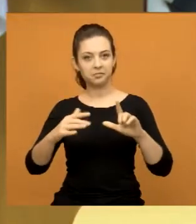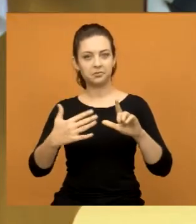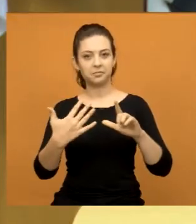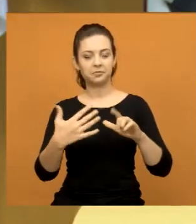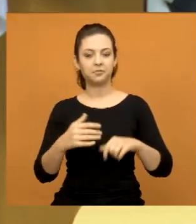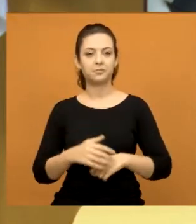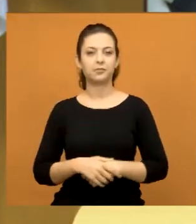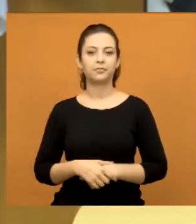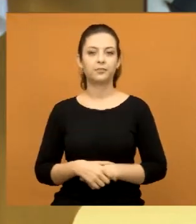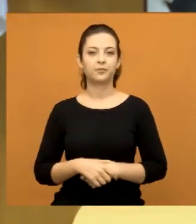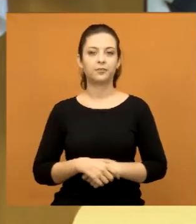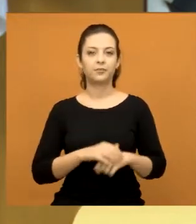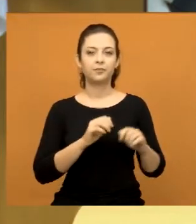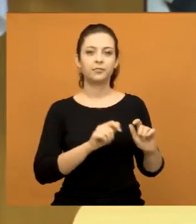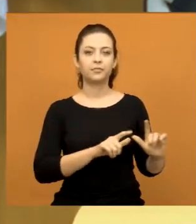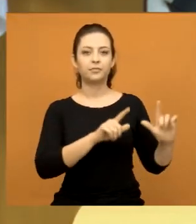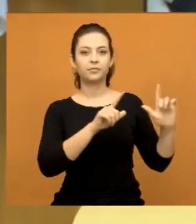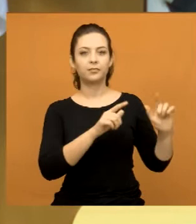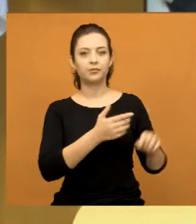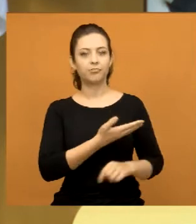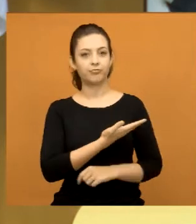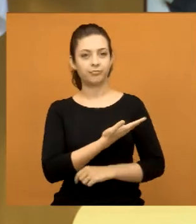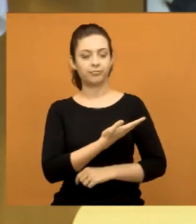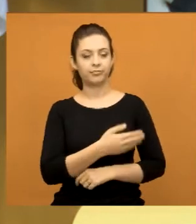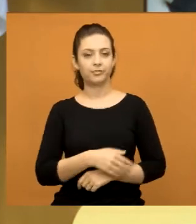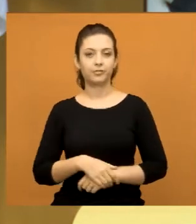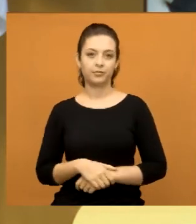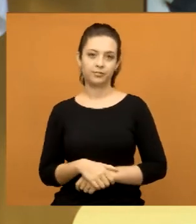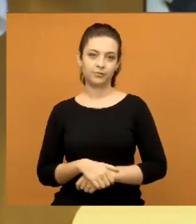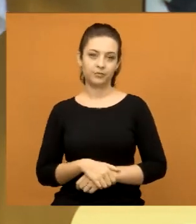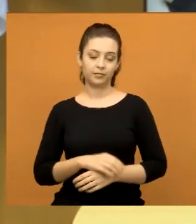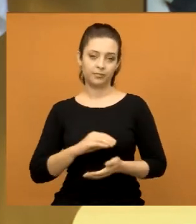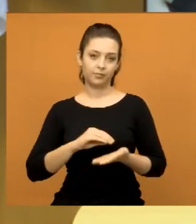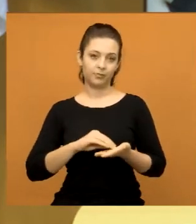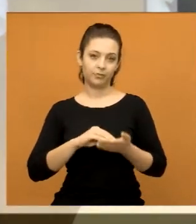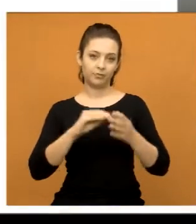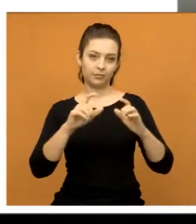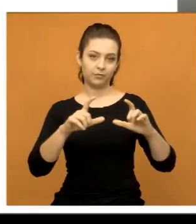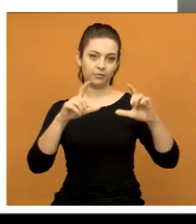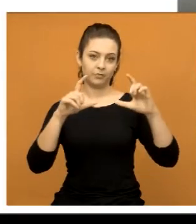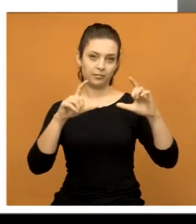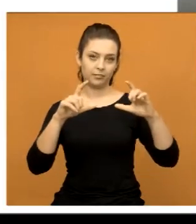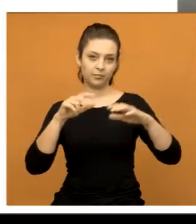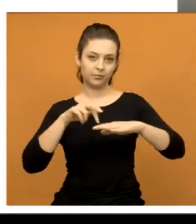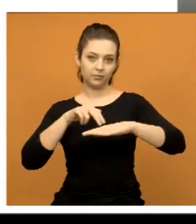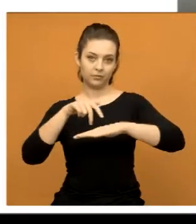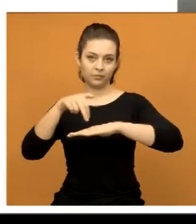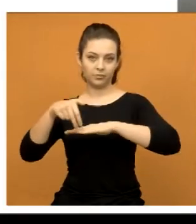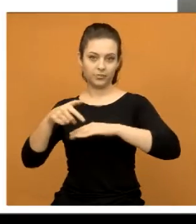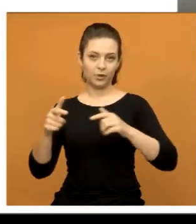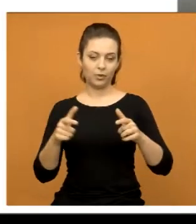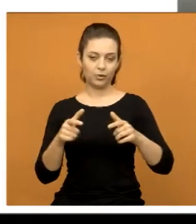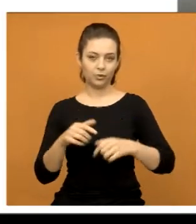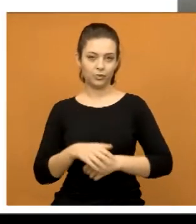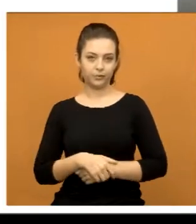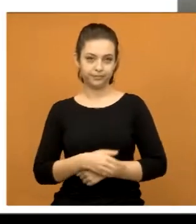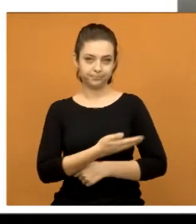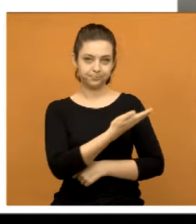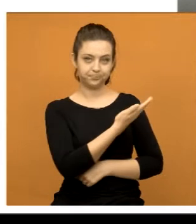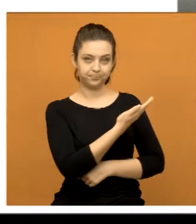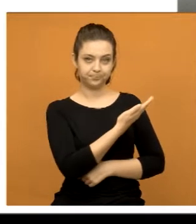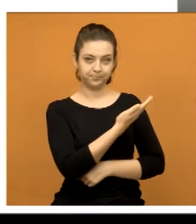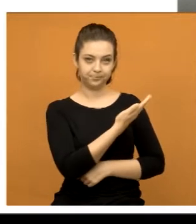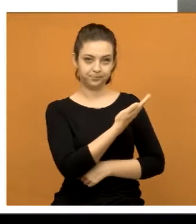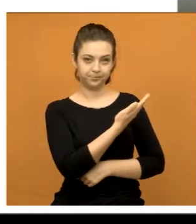A foto 1 já está aqui. Falta de sinalização na travessia longo da Avenida